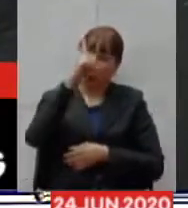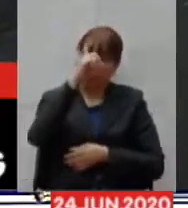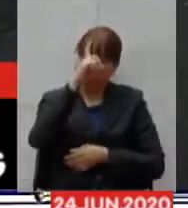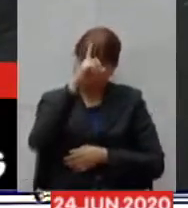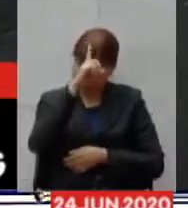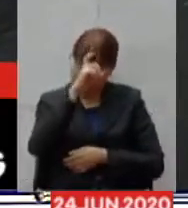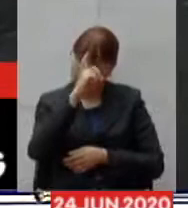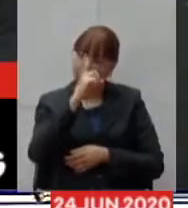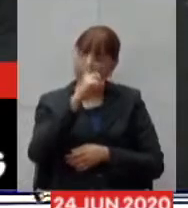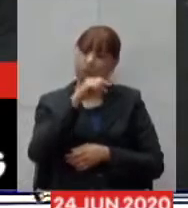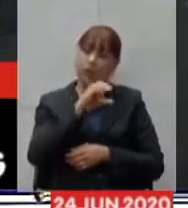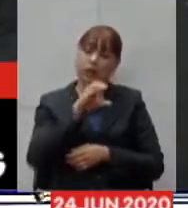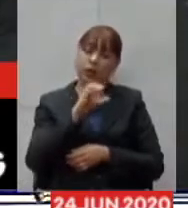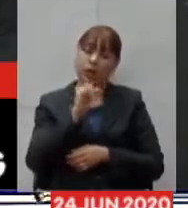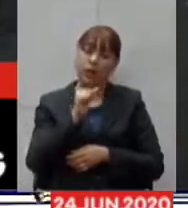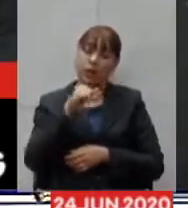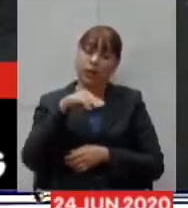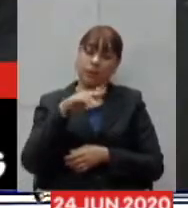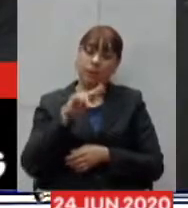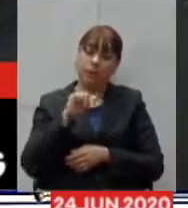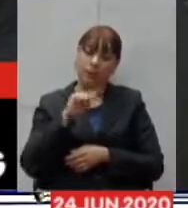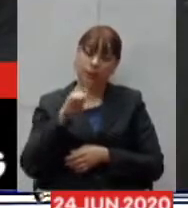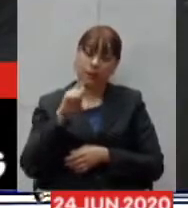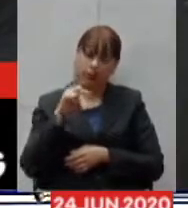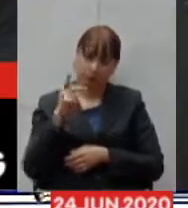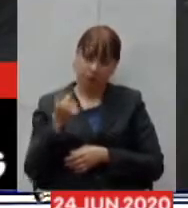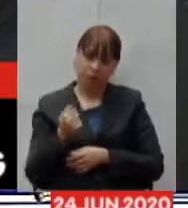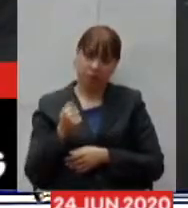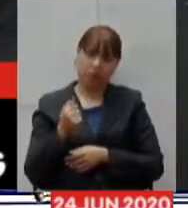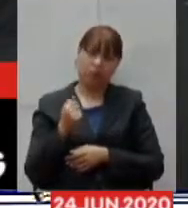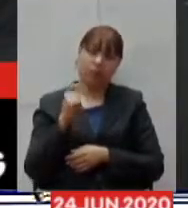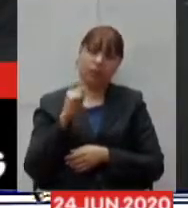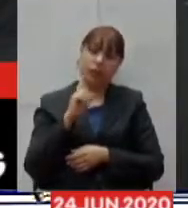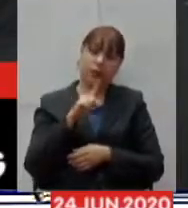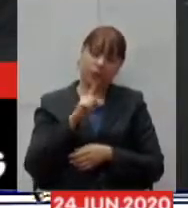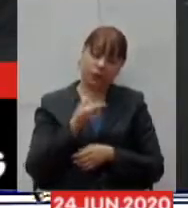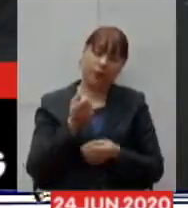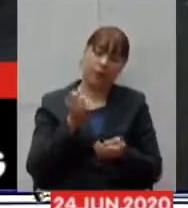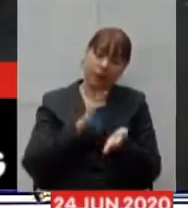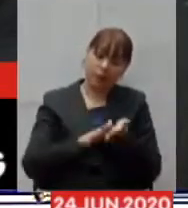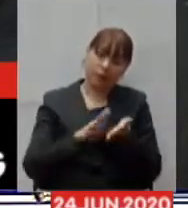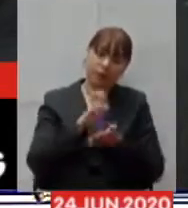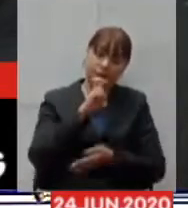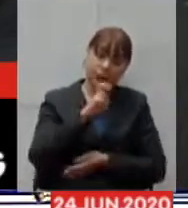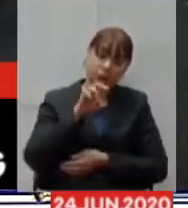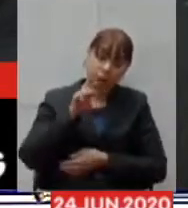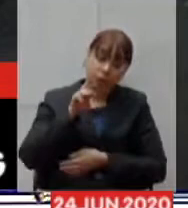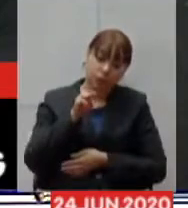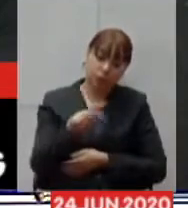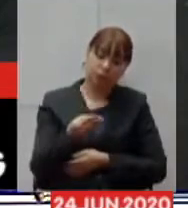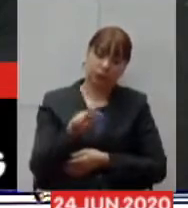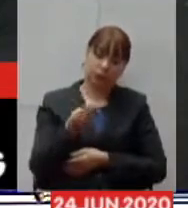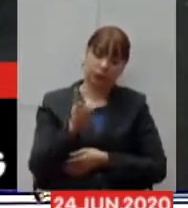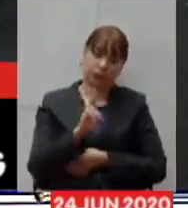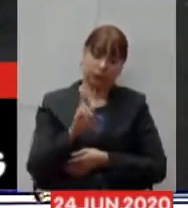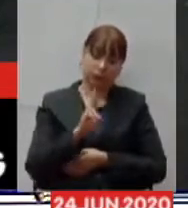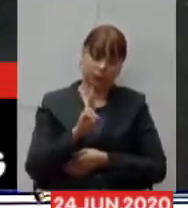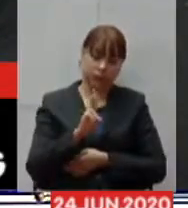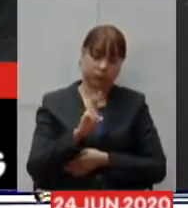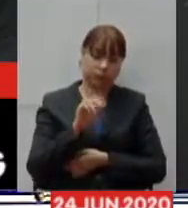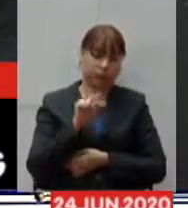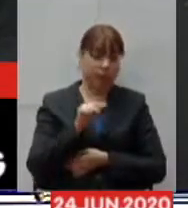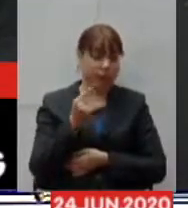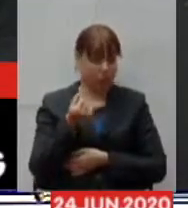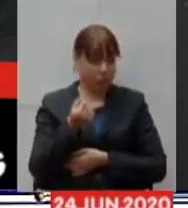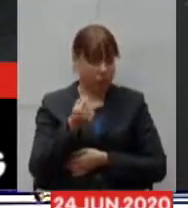que foi montado a um custo de 5 milhões e 300 mil reais sendo que 80% desse